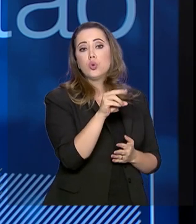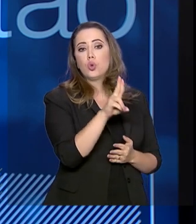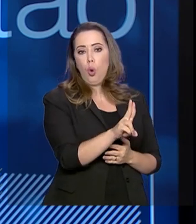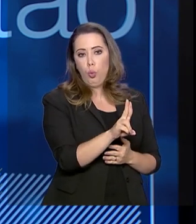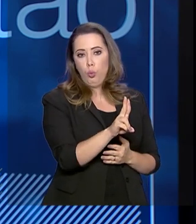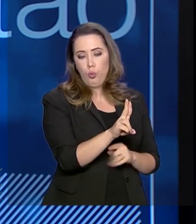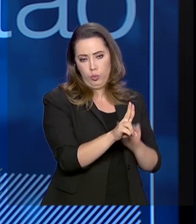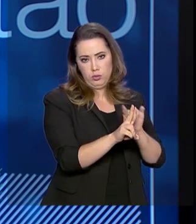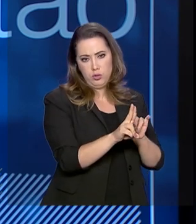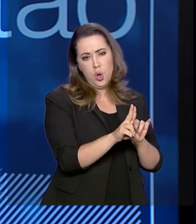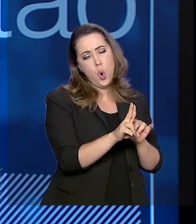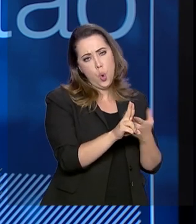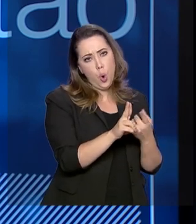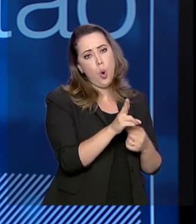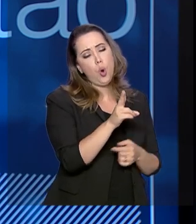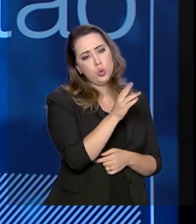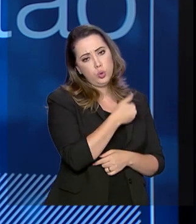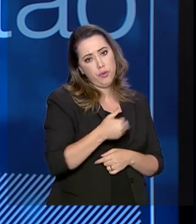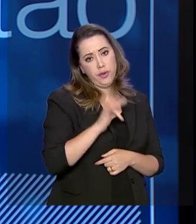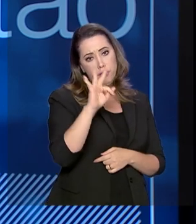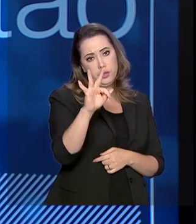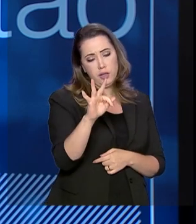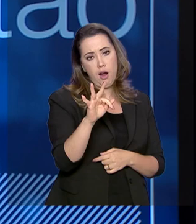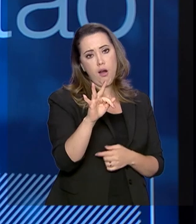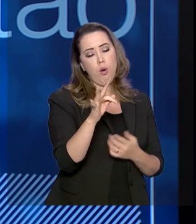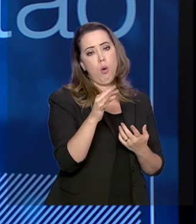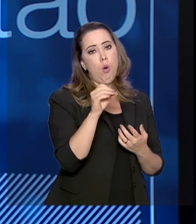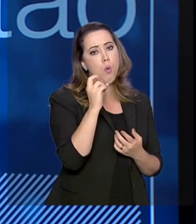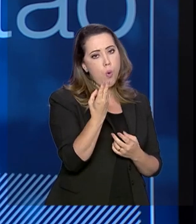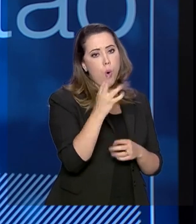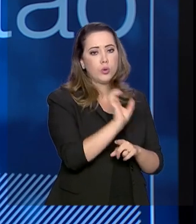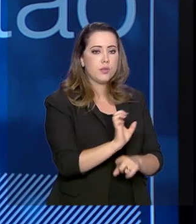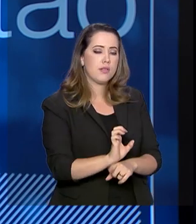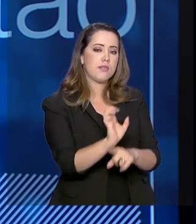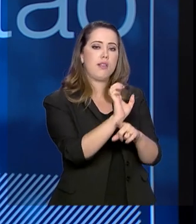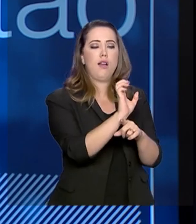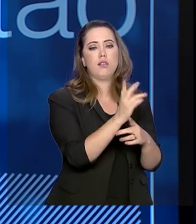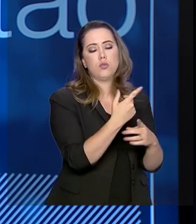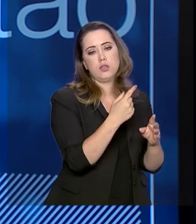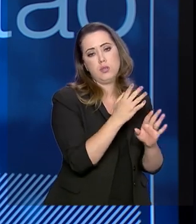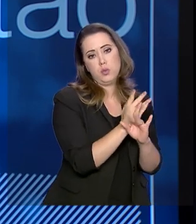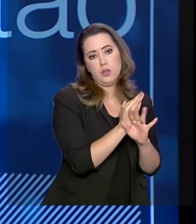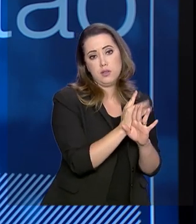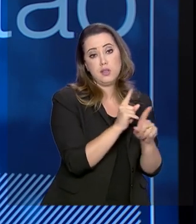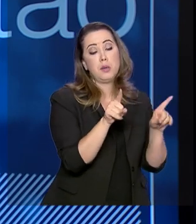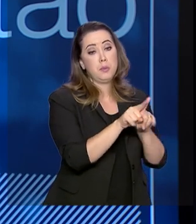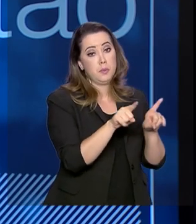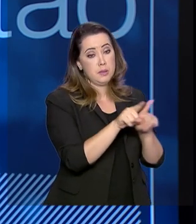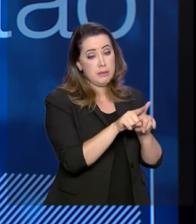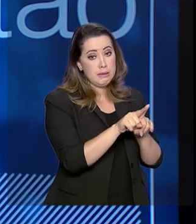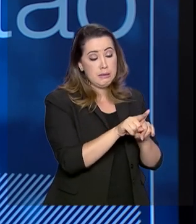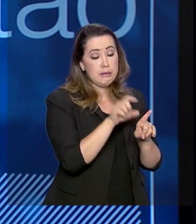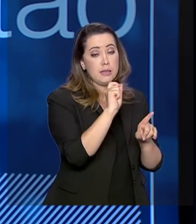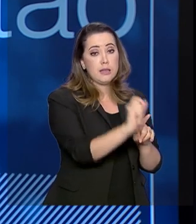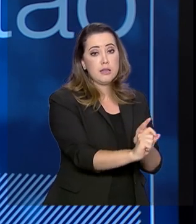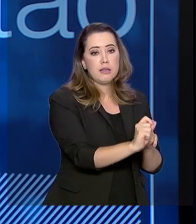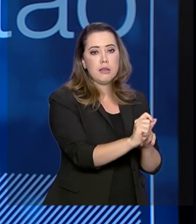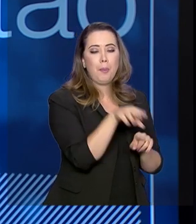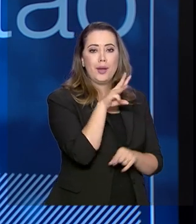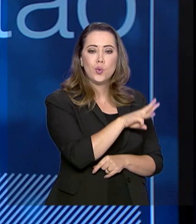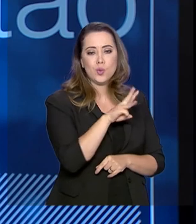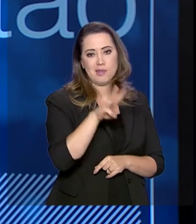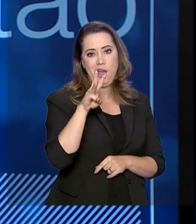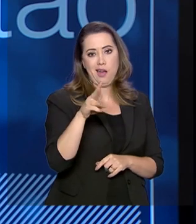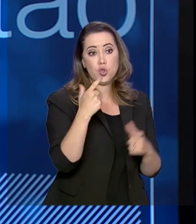site do órgão ou entidade que está licitando. Com a nova lei de licitações, que está em